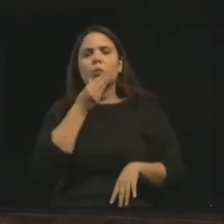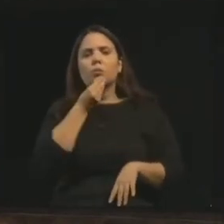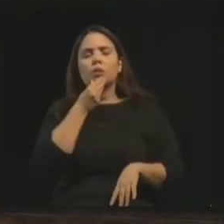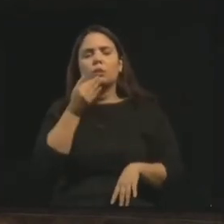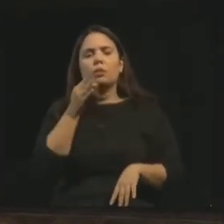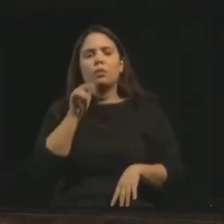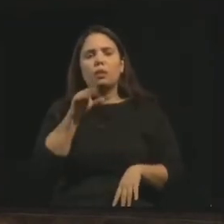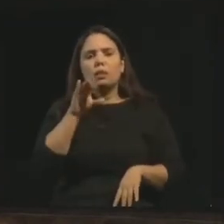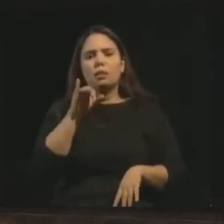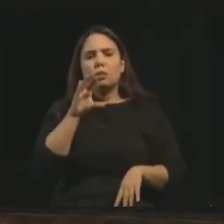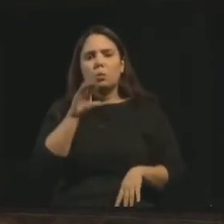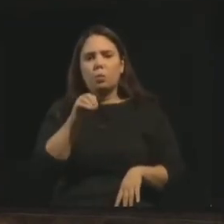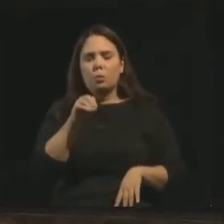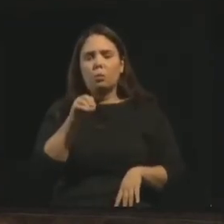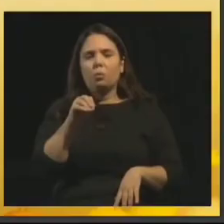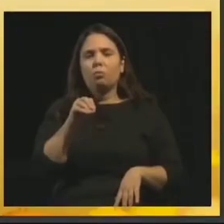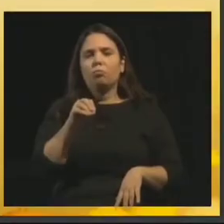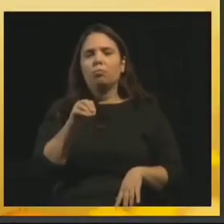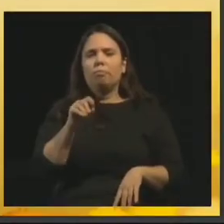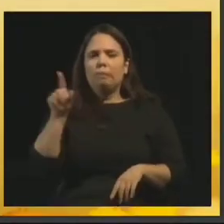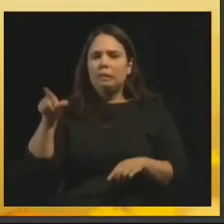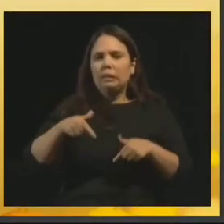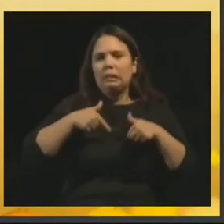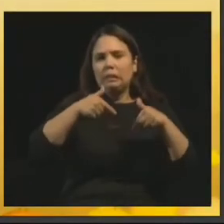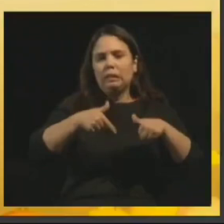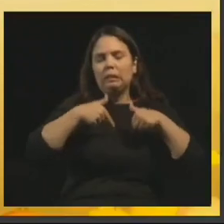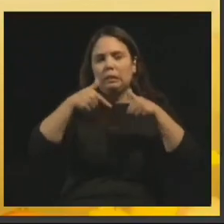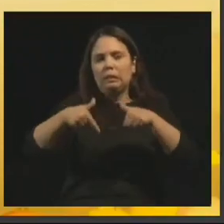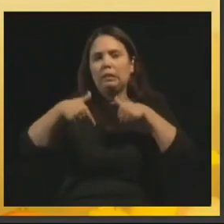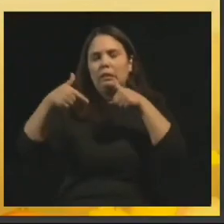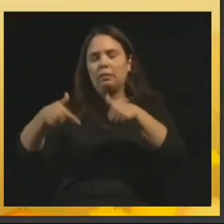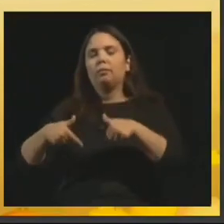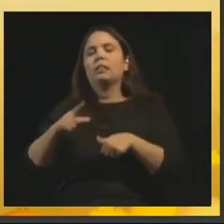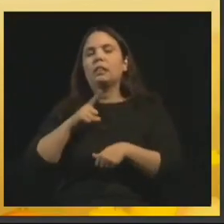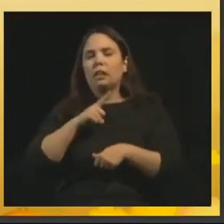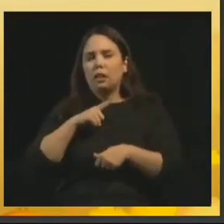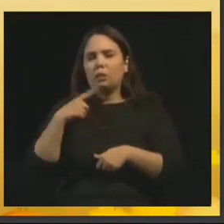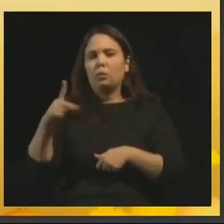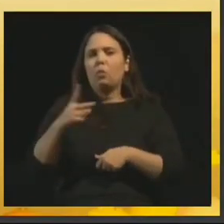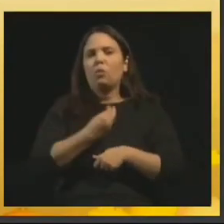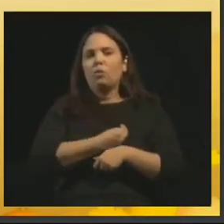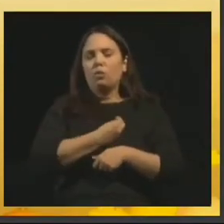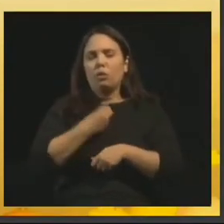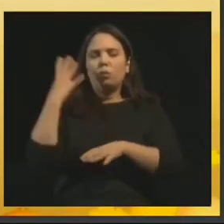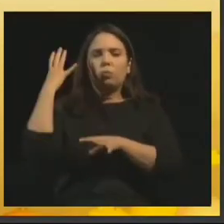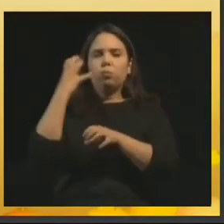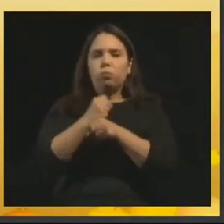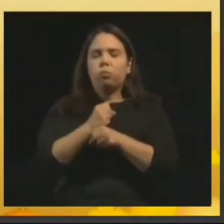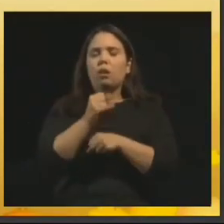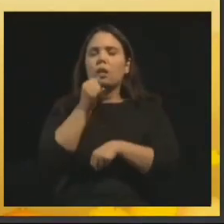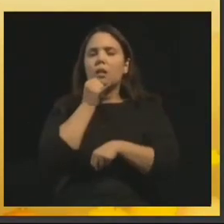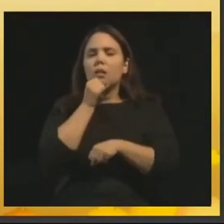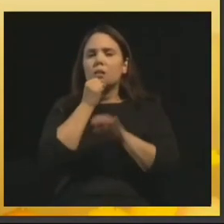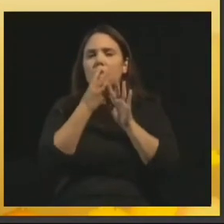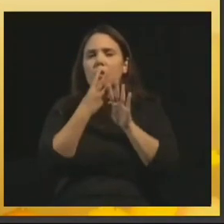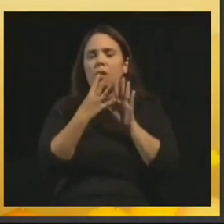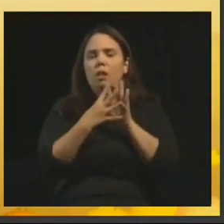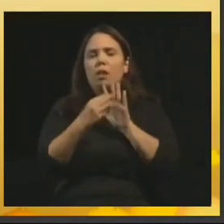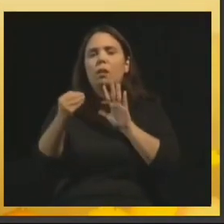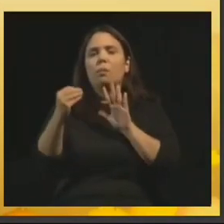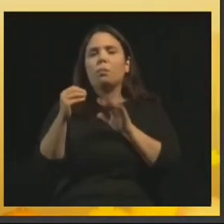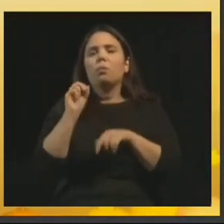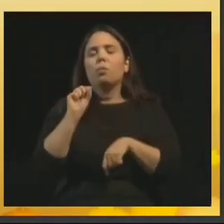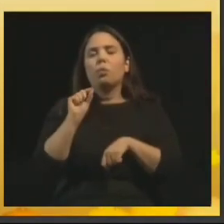Francisco, o Xavier, nas lutas da orfandade, fez de sua vida um exemplo de bondade